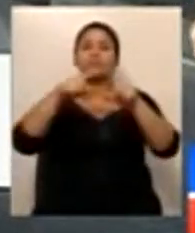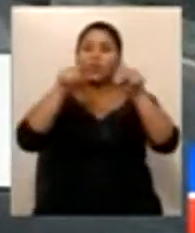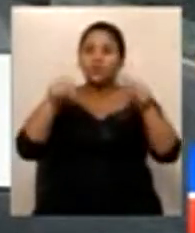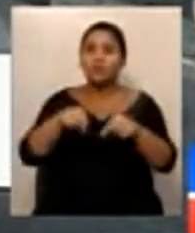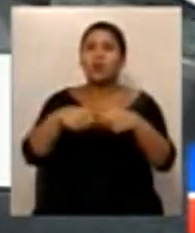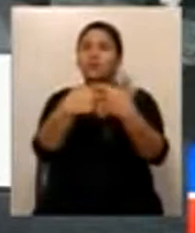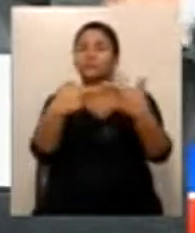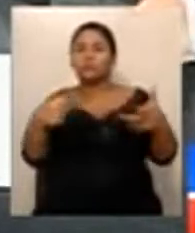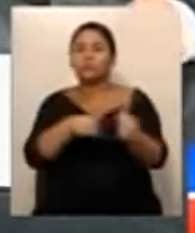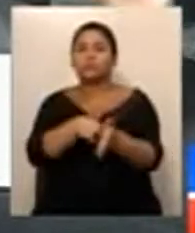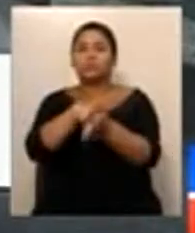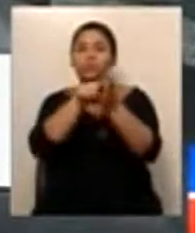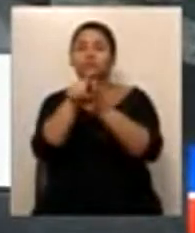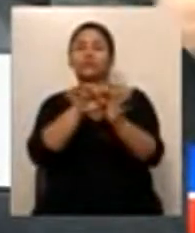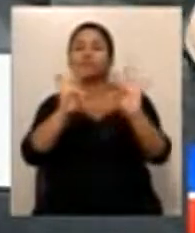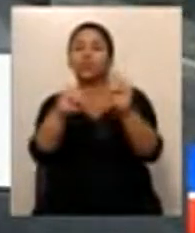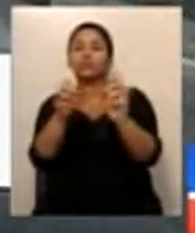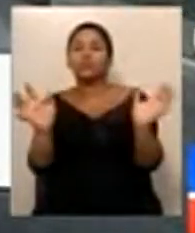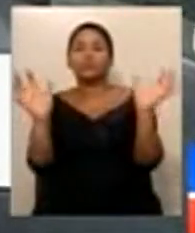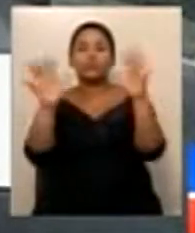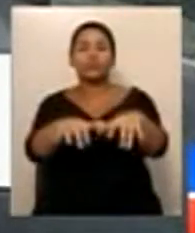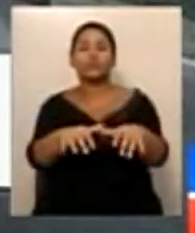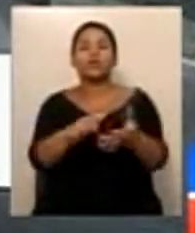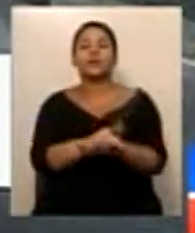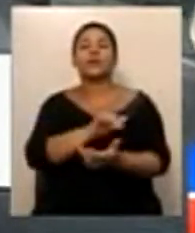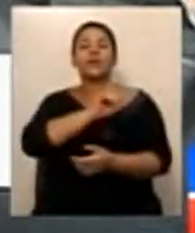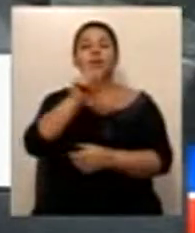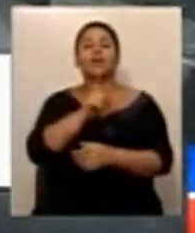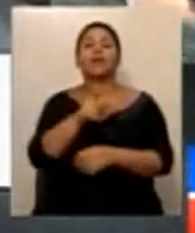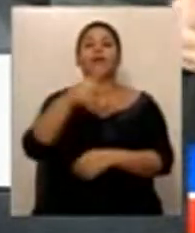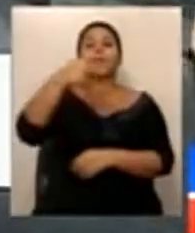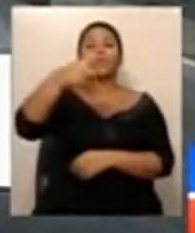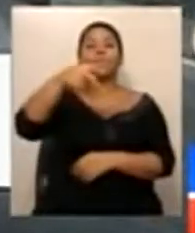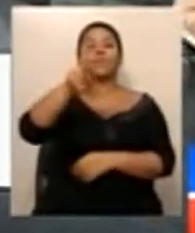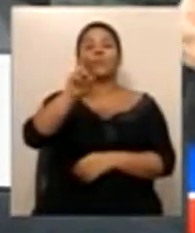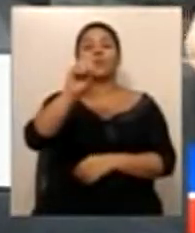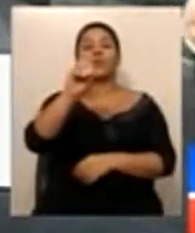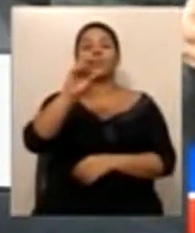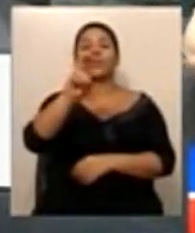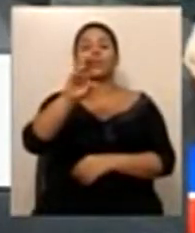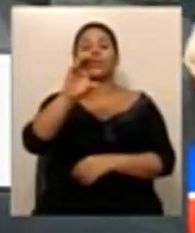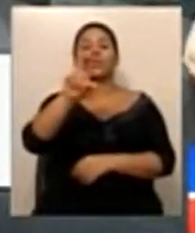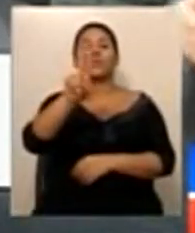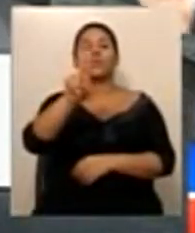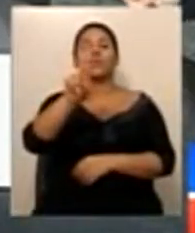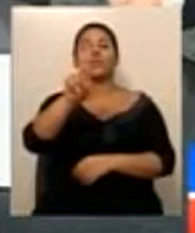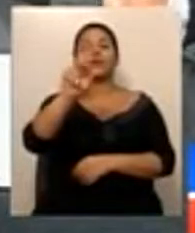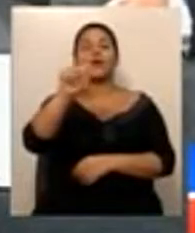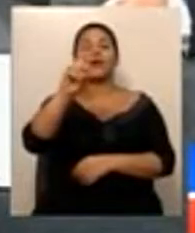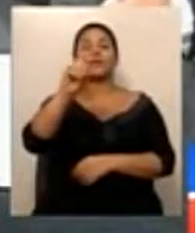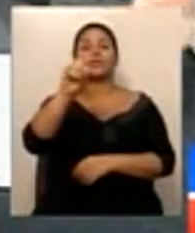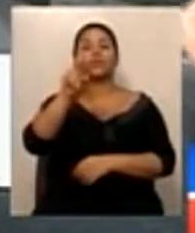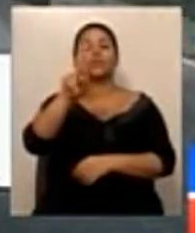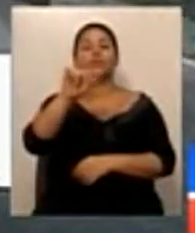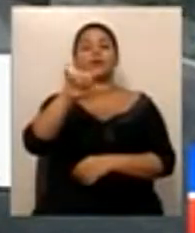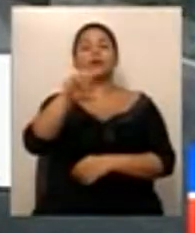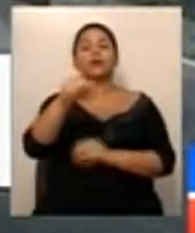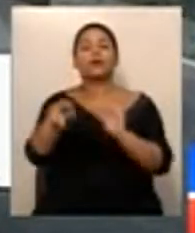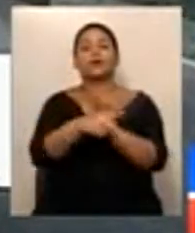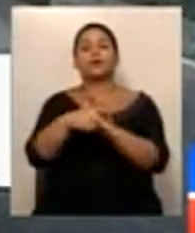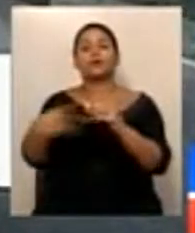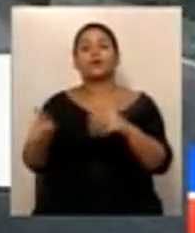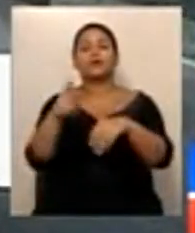essa PEC foi aprovada, descentralizou os procuradores autárticos. Hoje estão legítimos em dar o parecer nas autarquias e